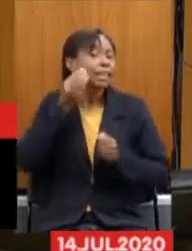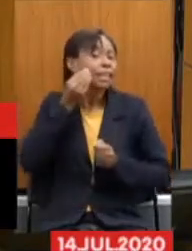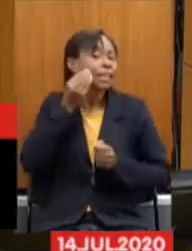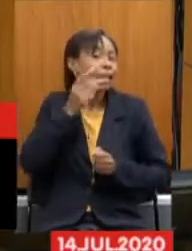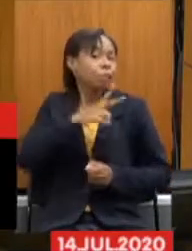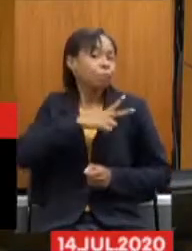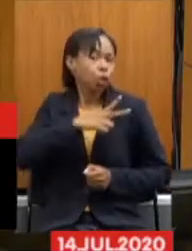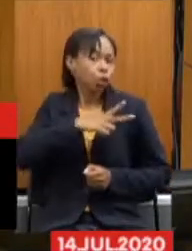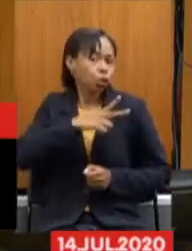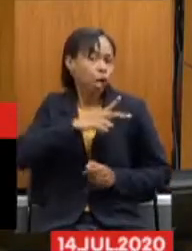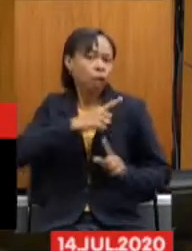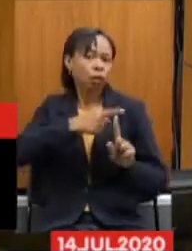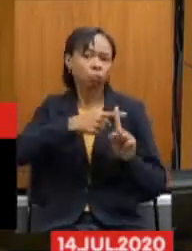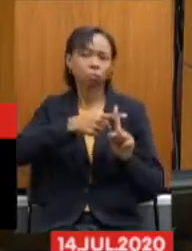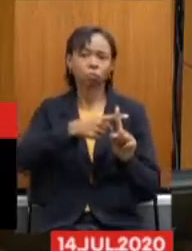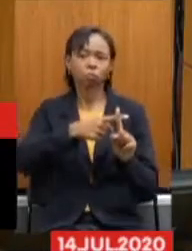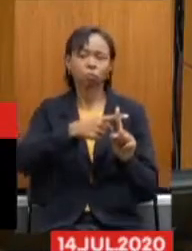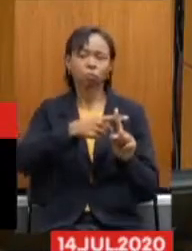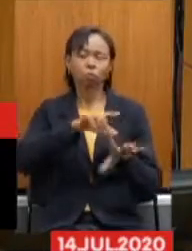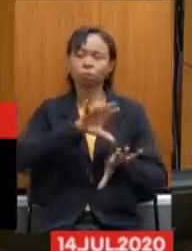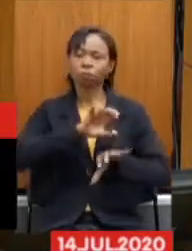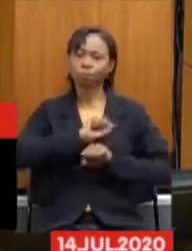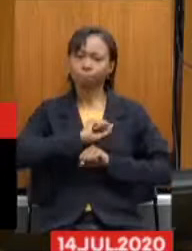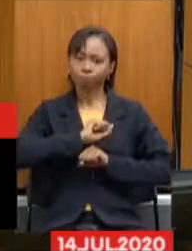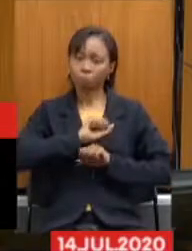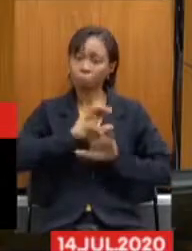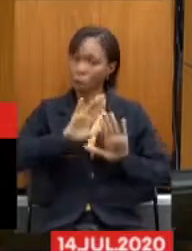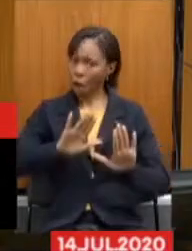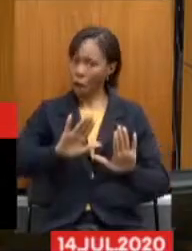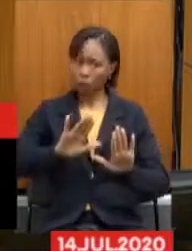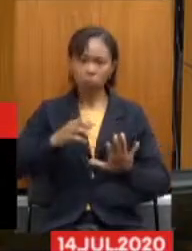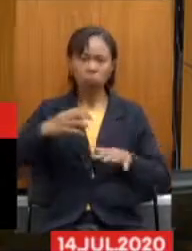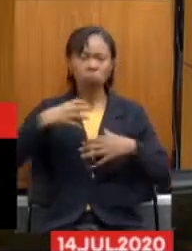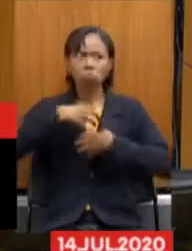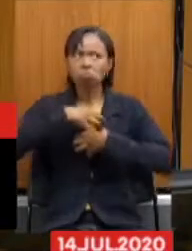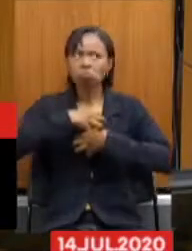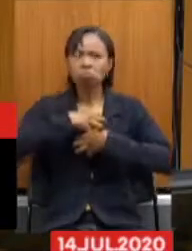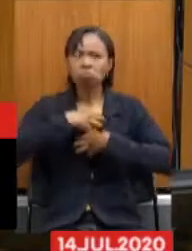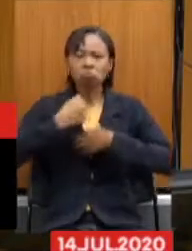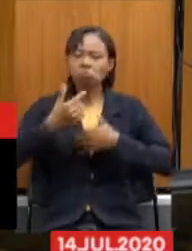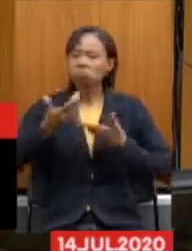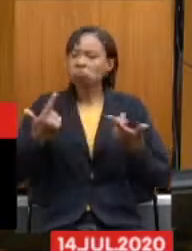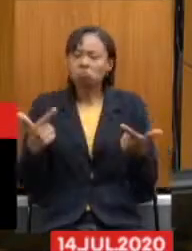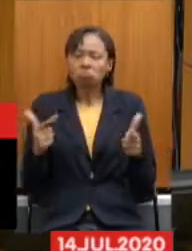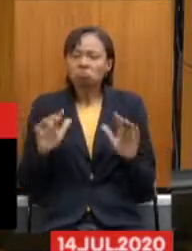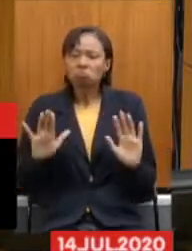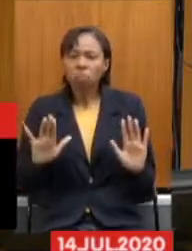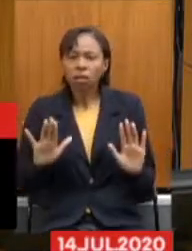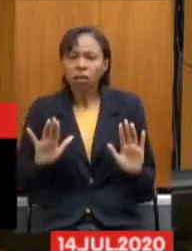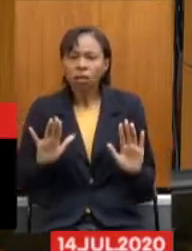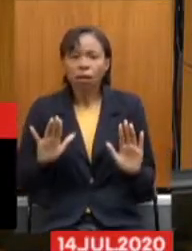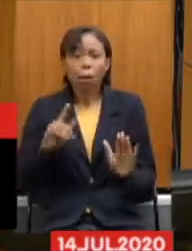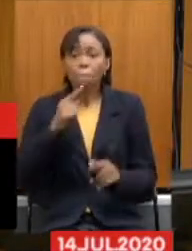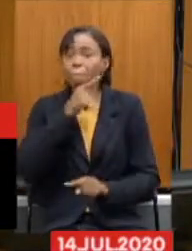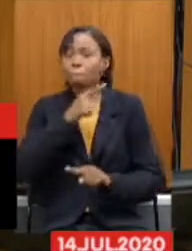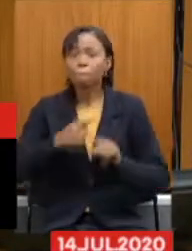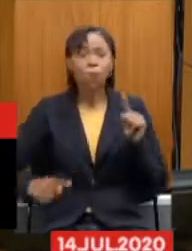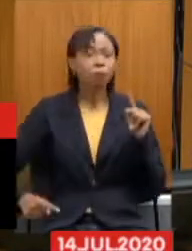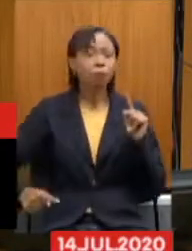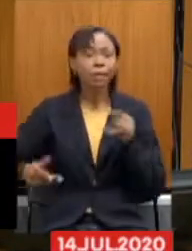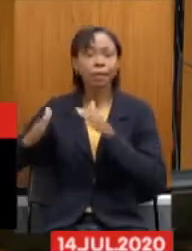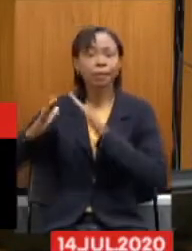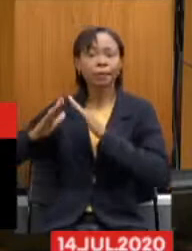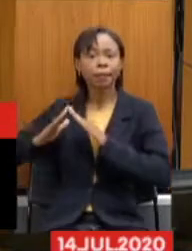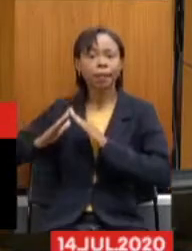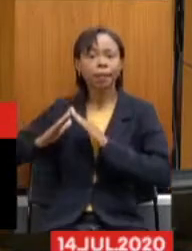tem o sintoma ainda, e foi proibida pela instituição de se afastar. Ela tem que continuar trabalhando, mesmo dando